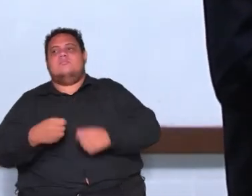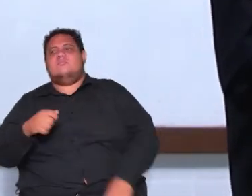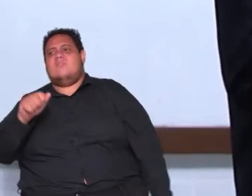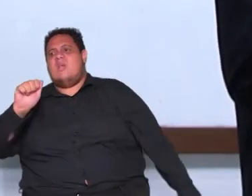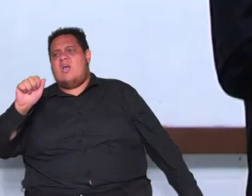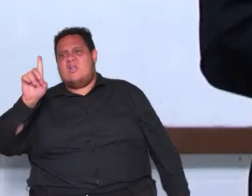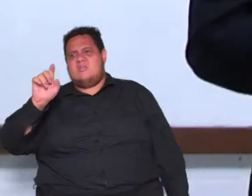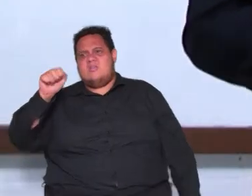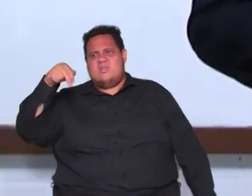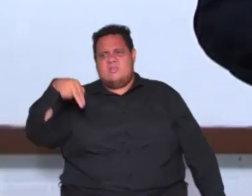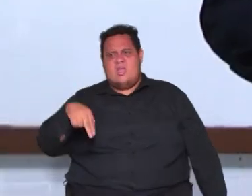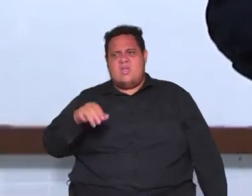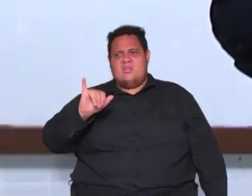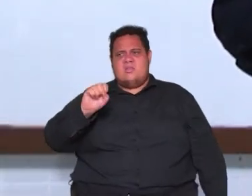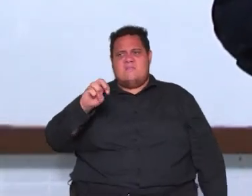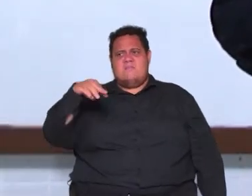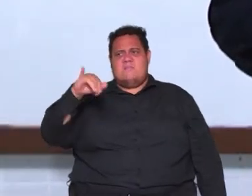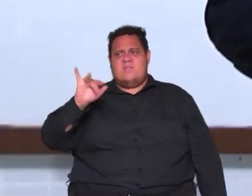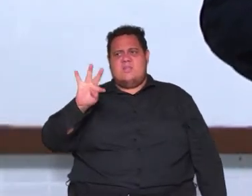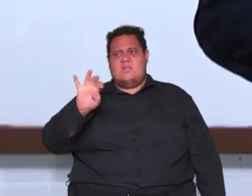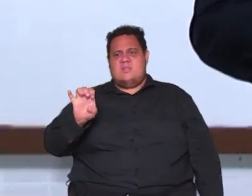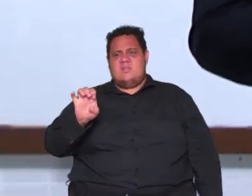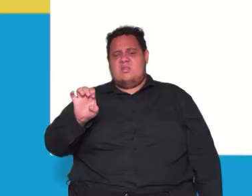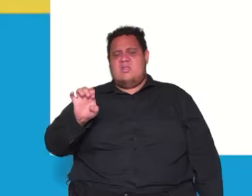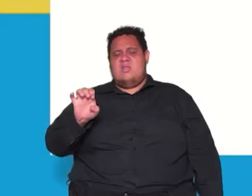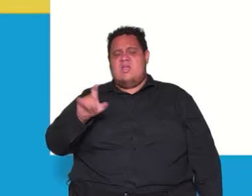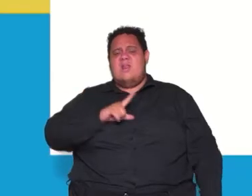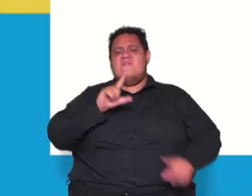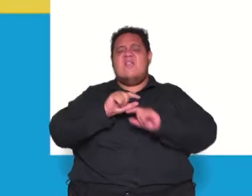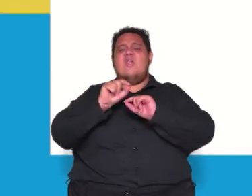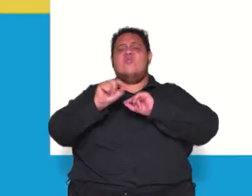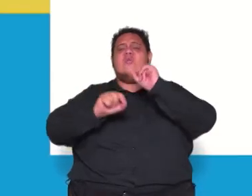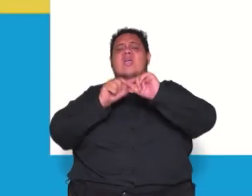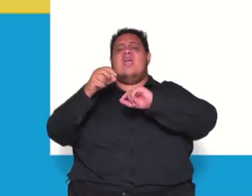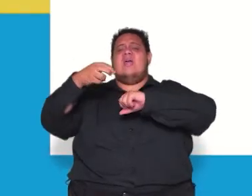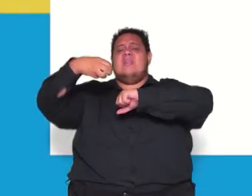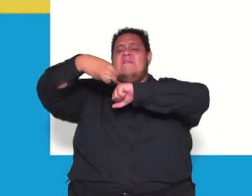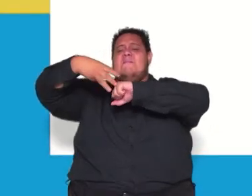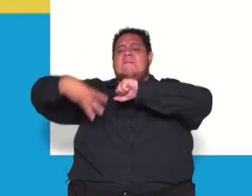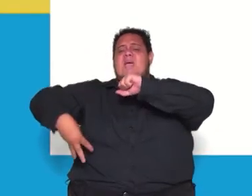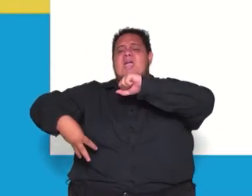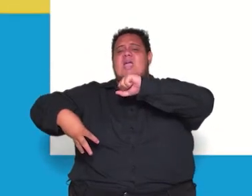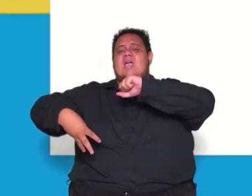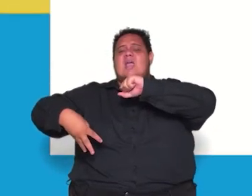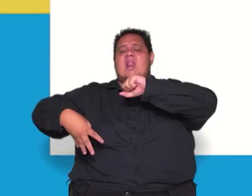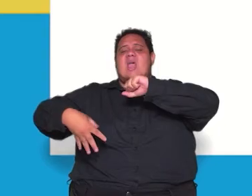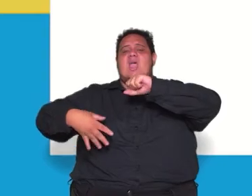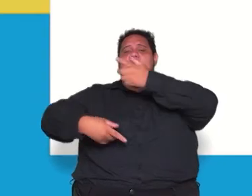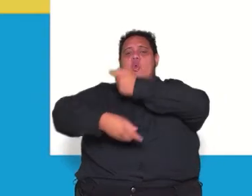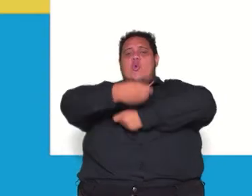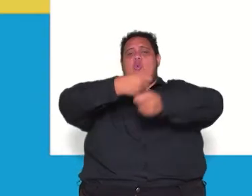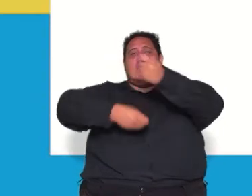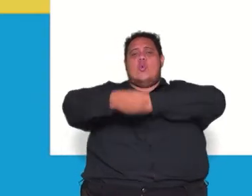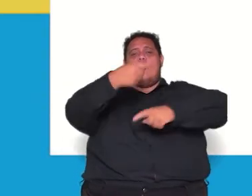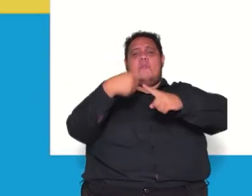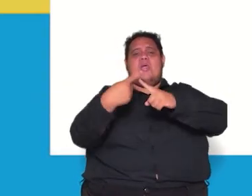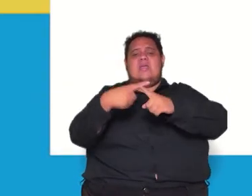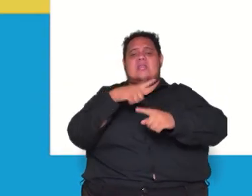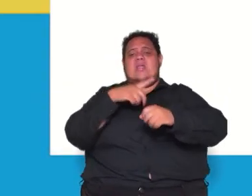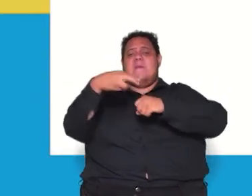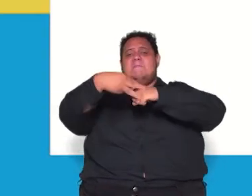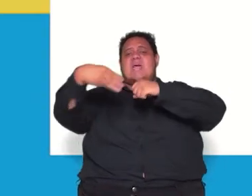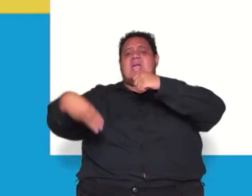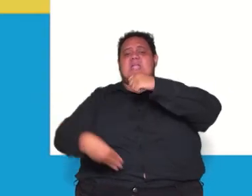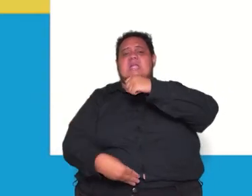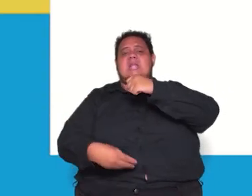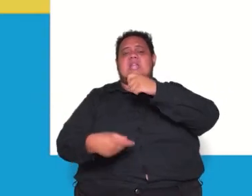Smith combateu o mercantilismo porque intervia demais na na na economia através a principal